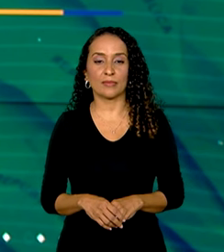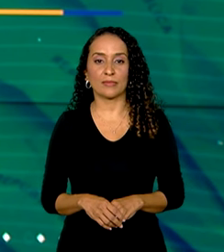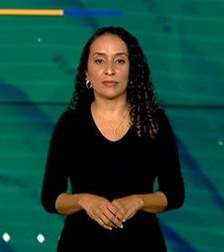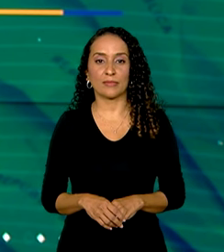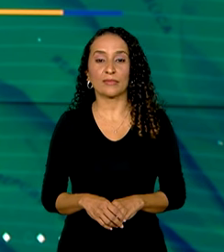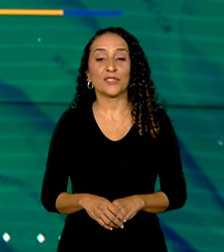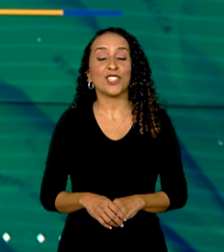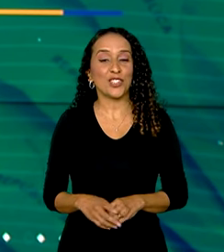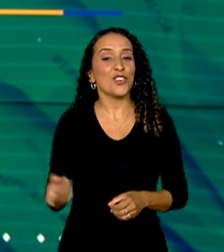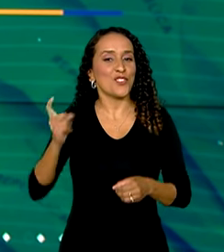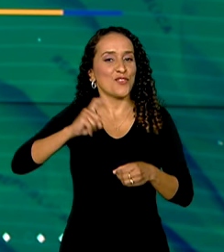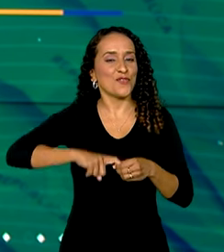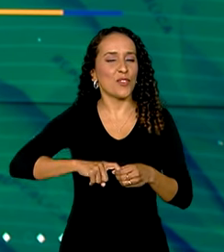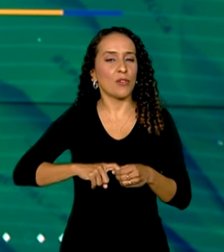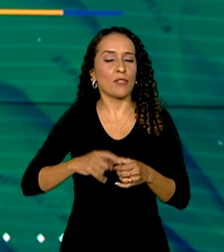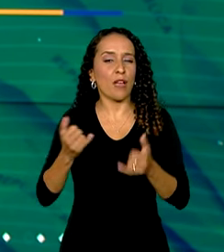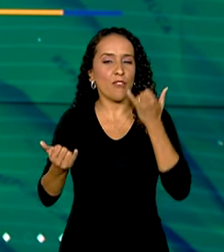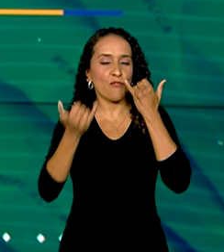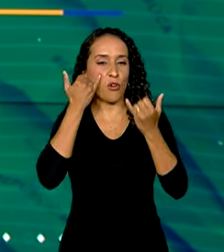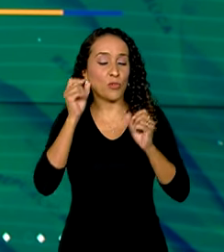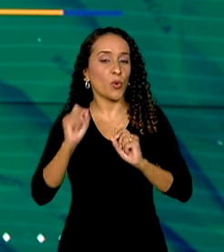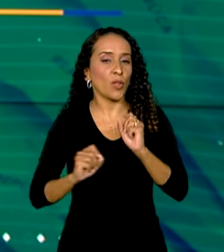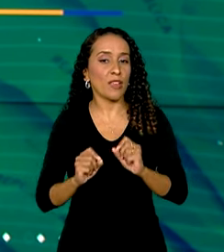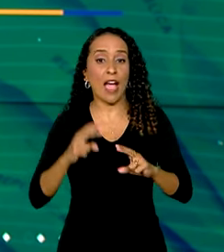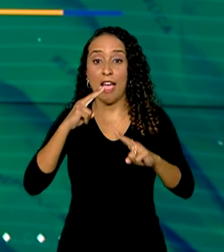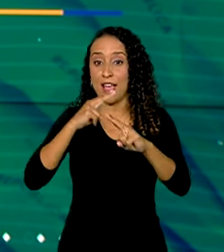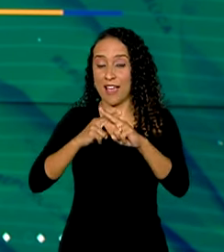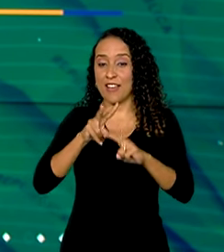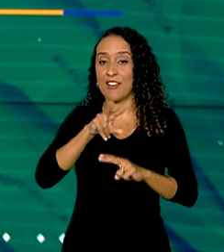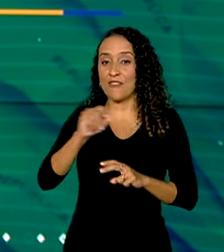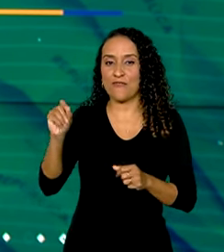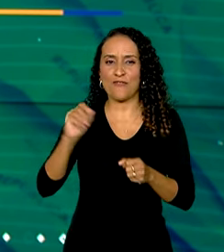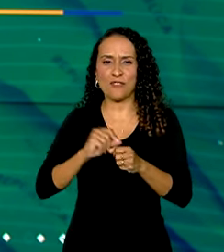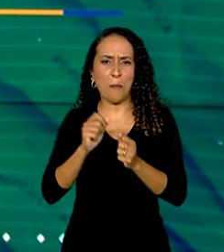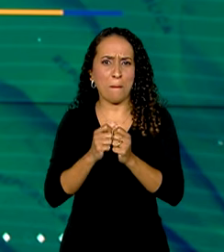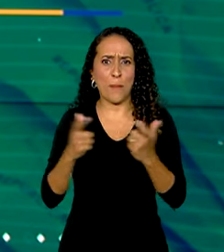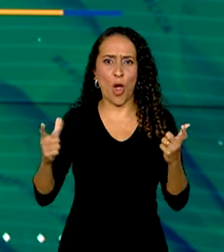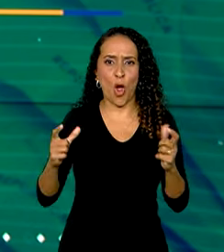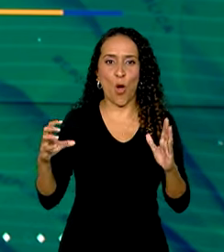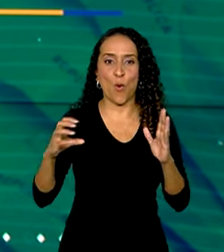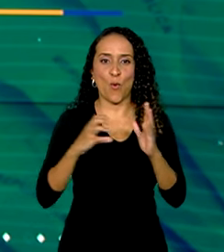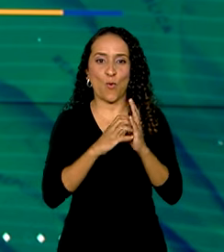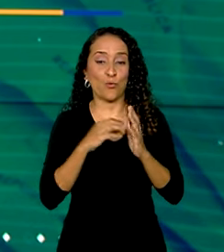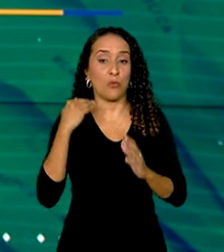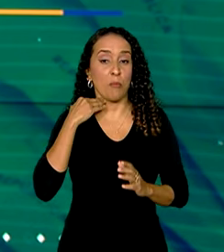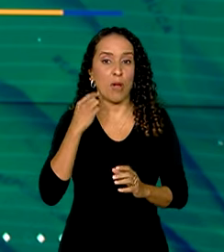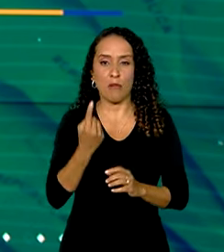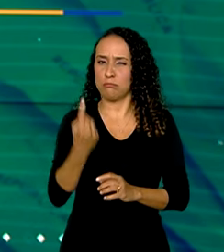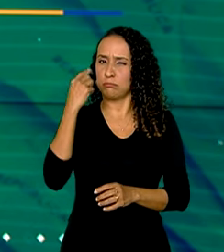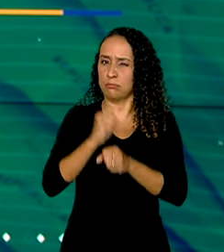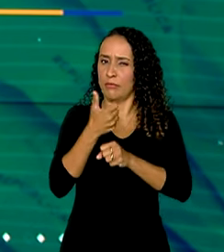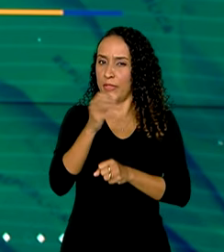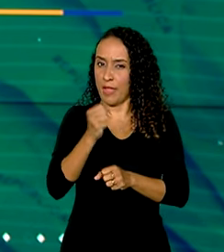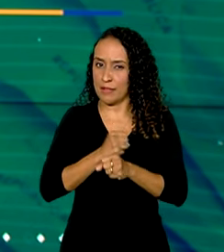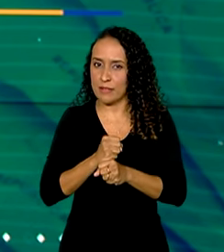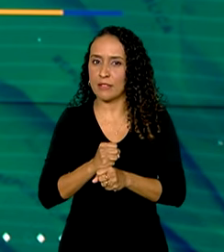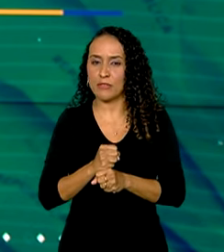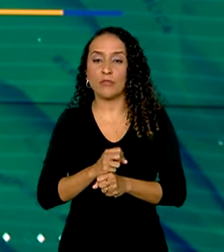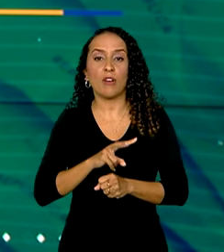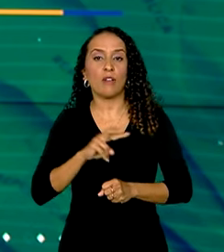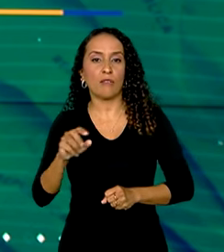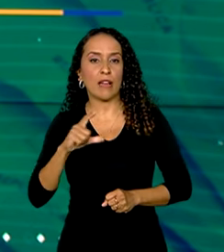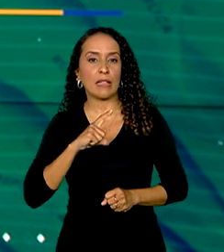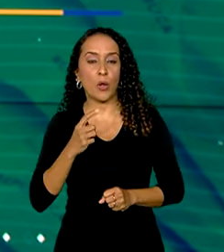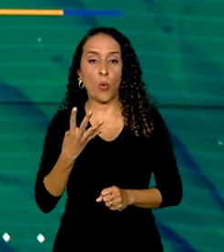Já estamos de volta com a informação de que a Caixa vai realizar o maior concurso do banco nos últimos 10 anos. Vão ser